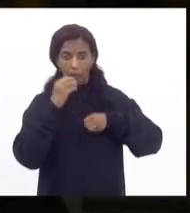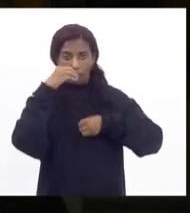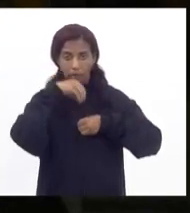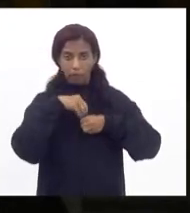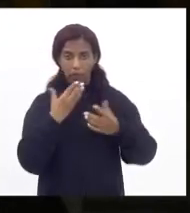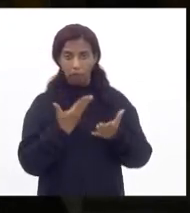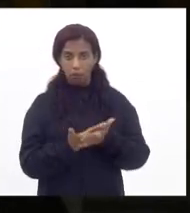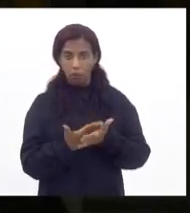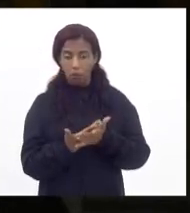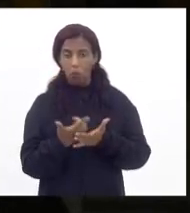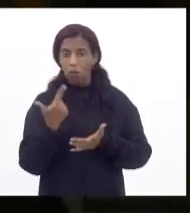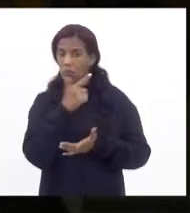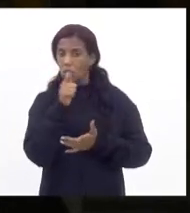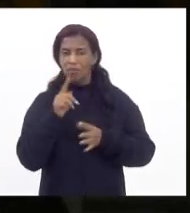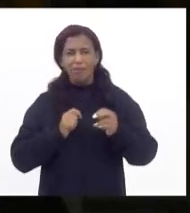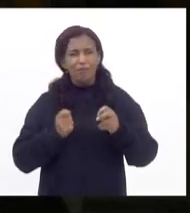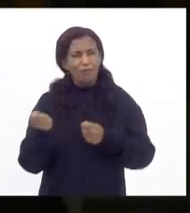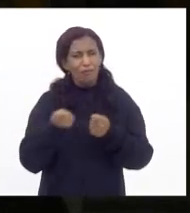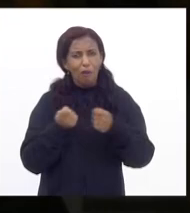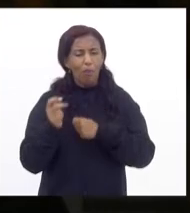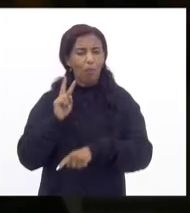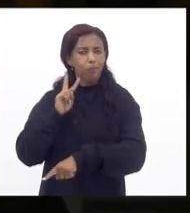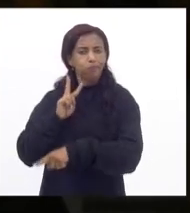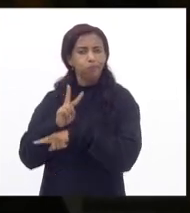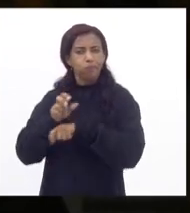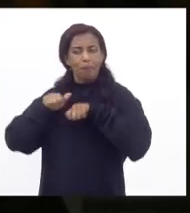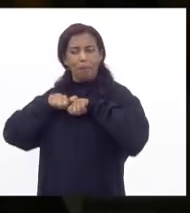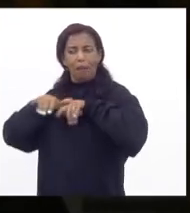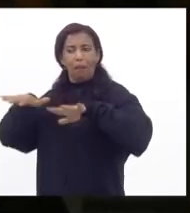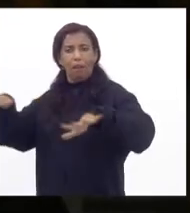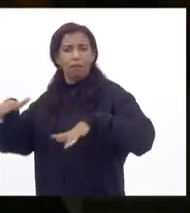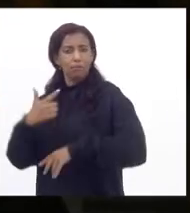não há mecanismo de se prever um surto